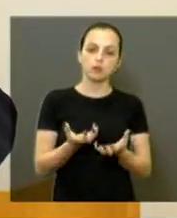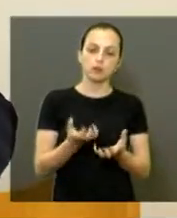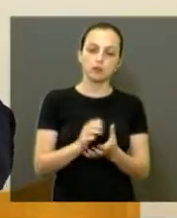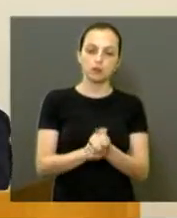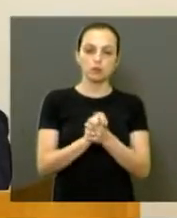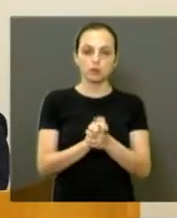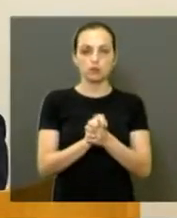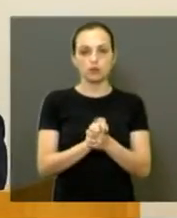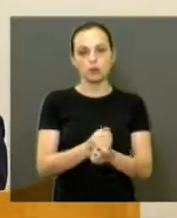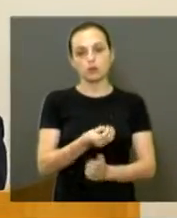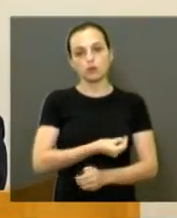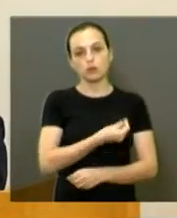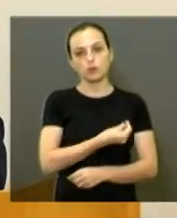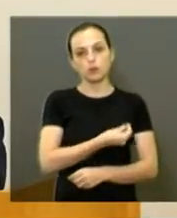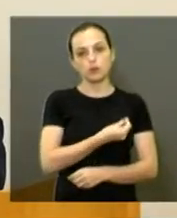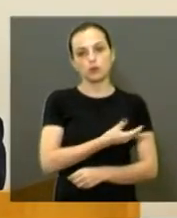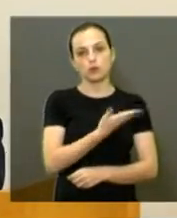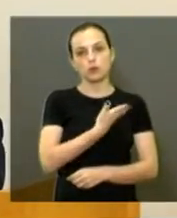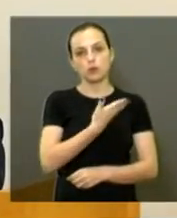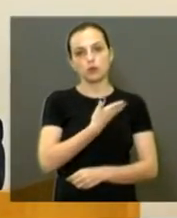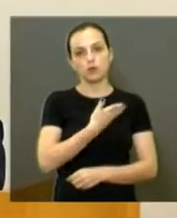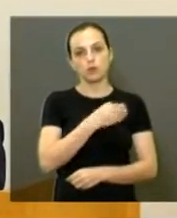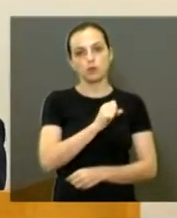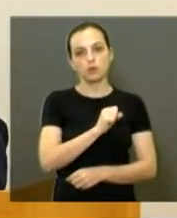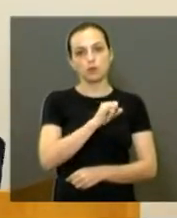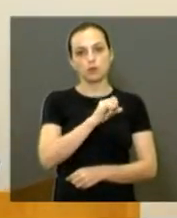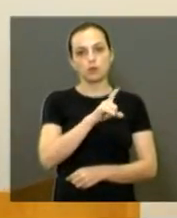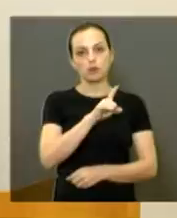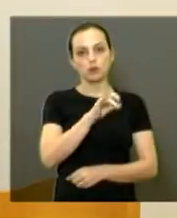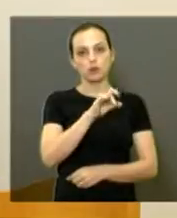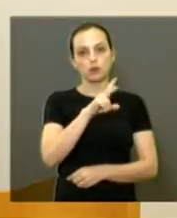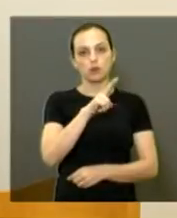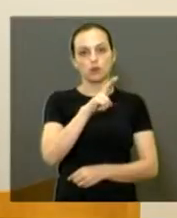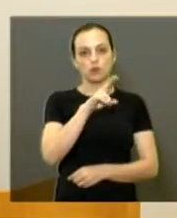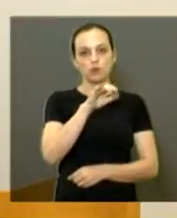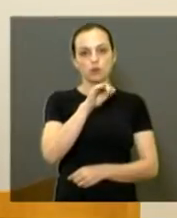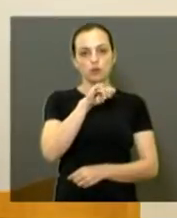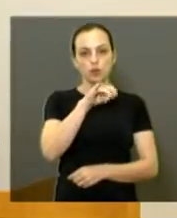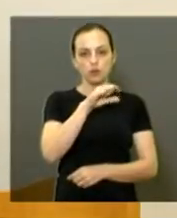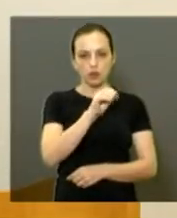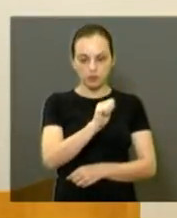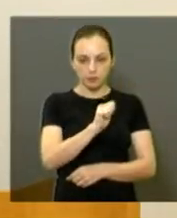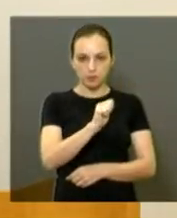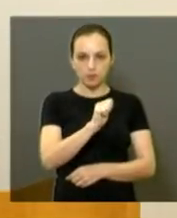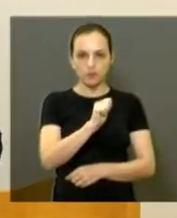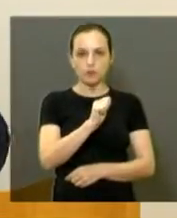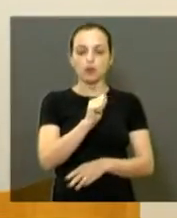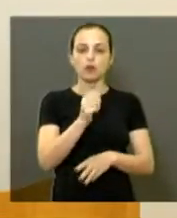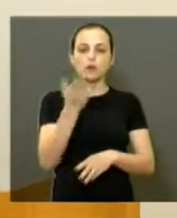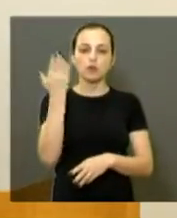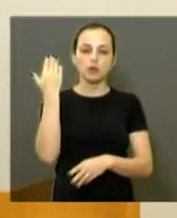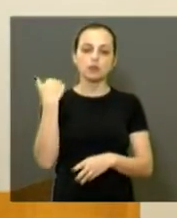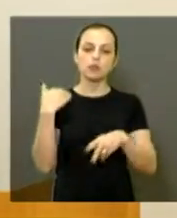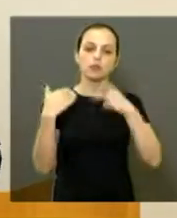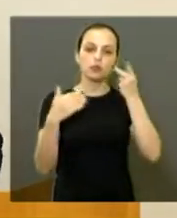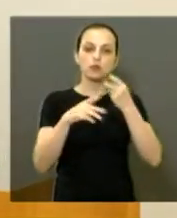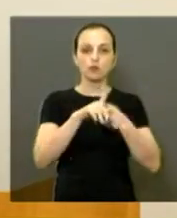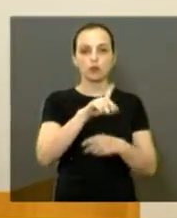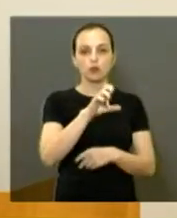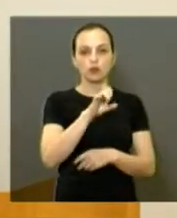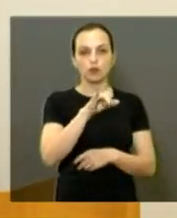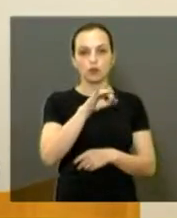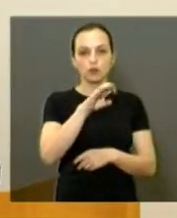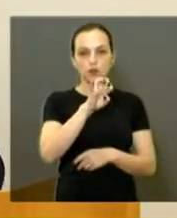aqui presente, nossa companheira de partida Silvani aqui presente do PT, o ex-vereador, o Leite aqui presente também,